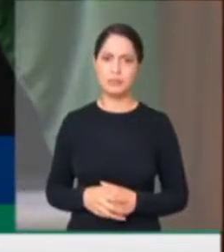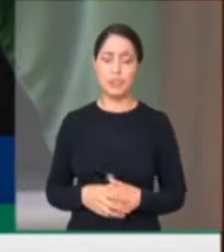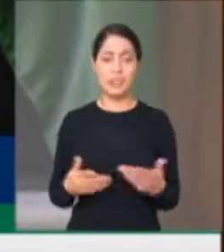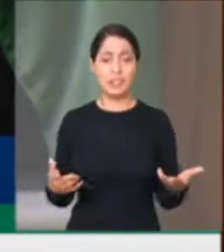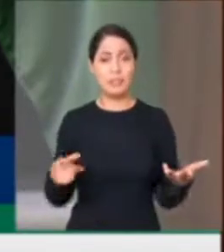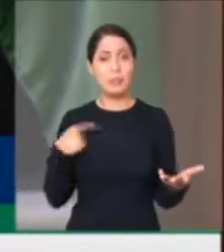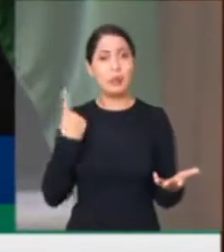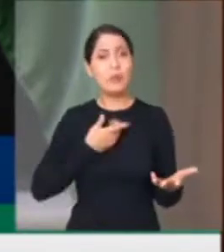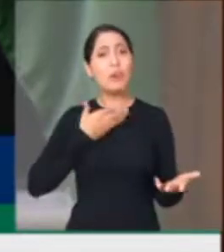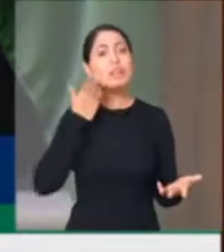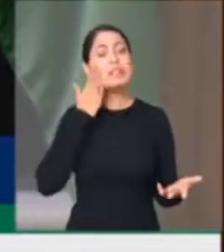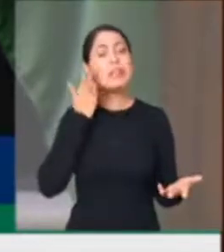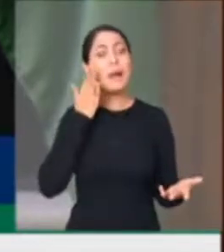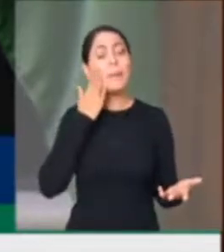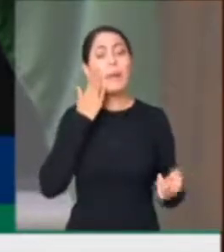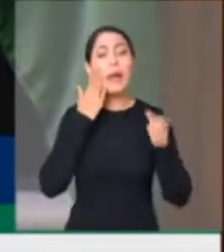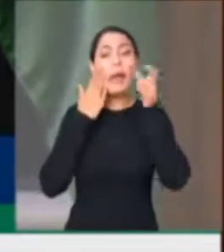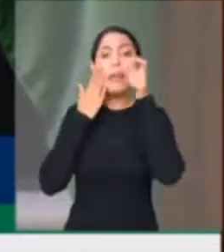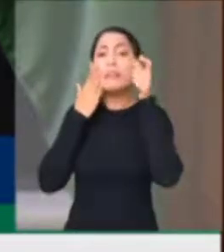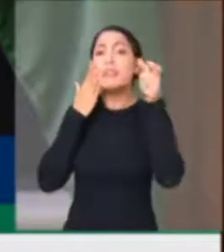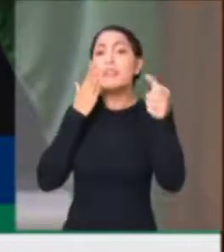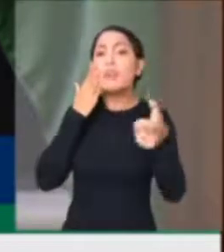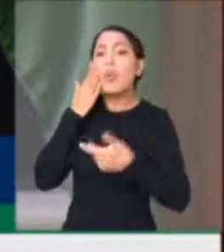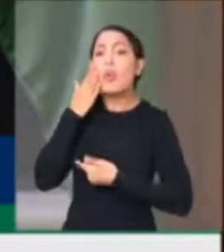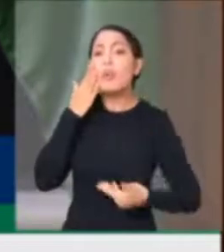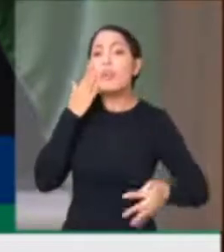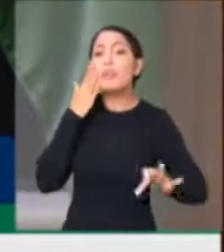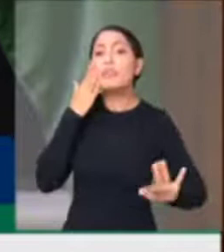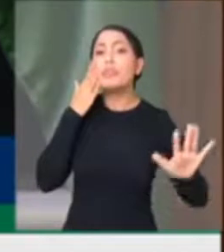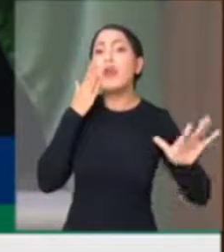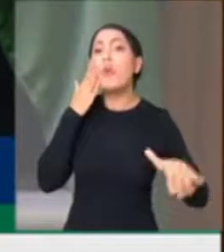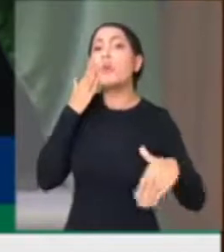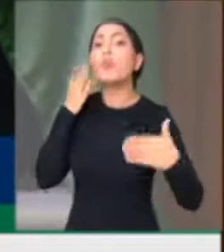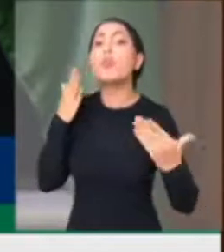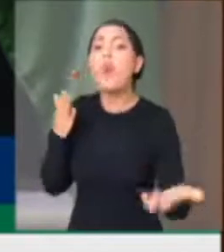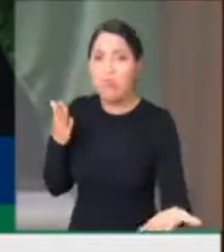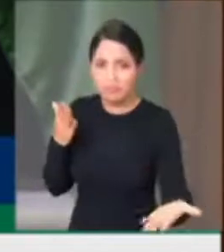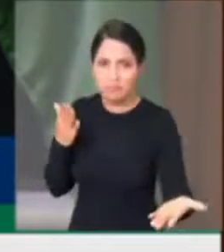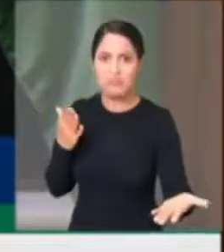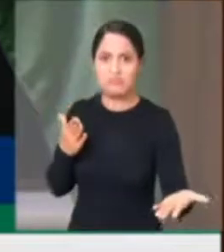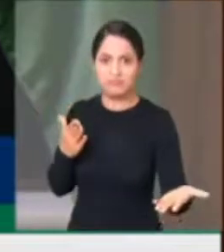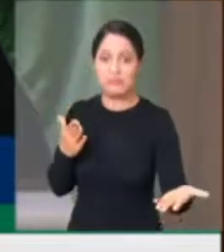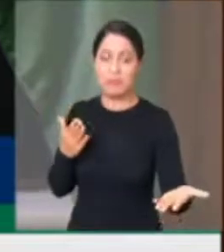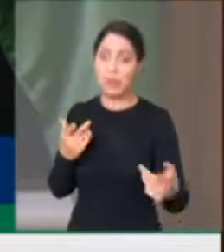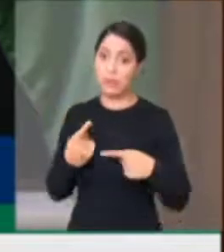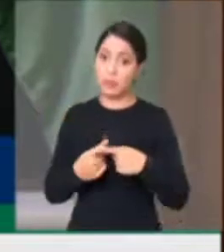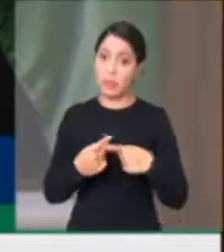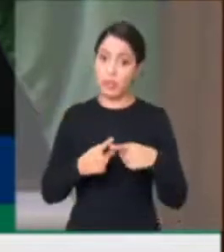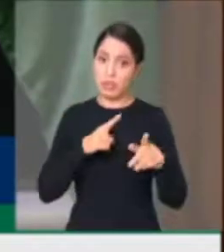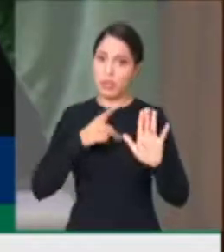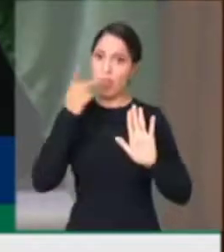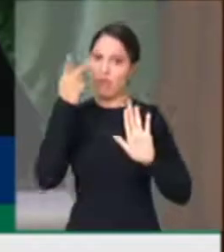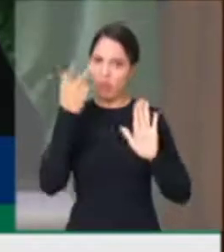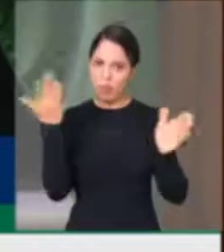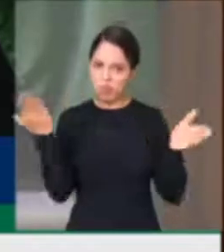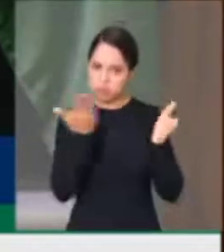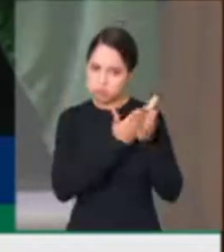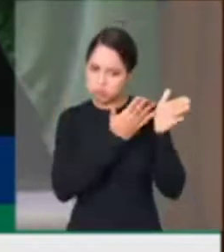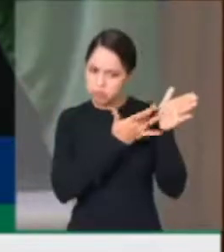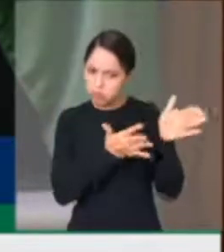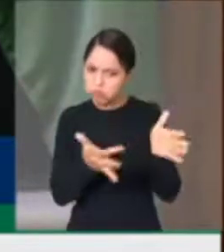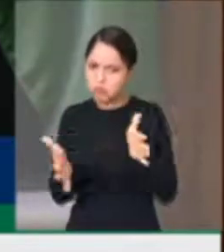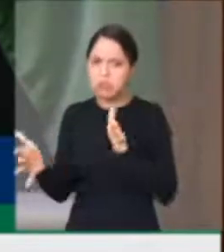foram as intenções do governo federal na condução desse processo. Porque